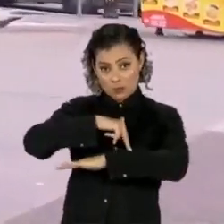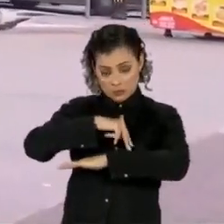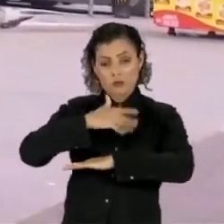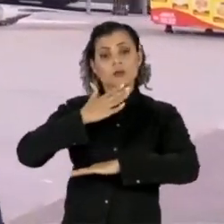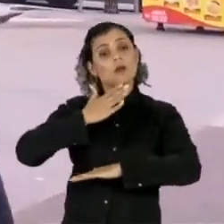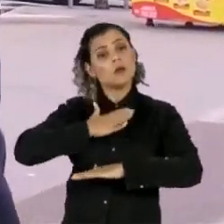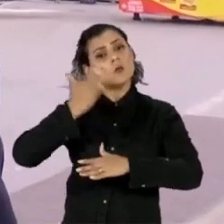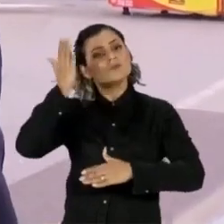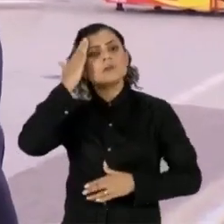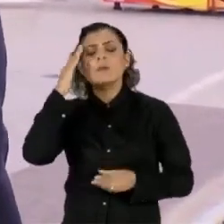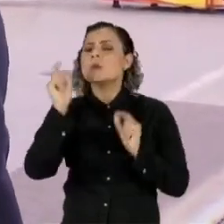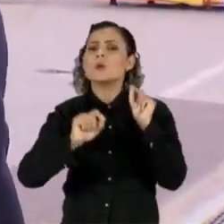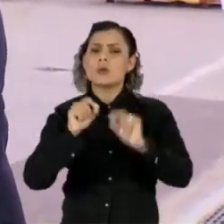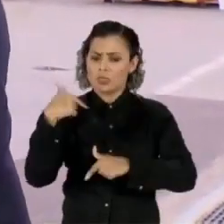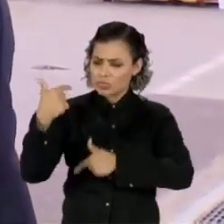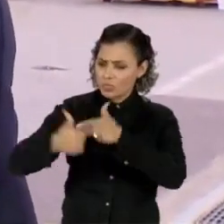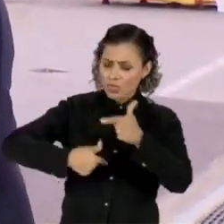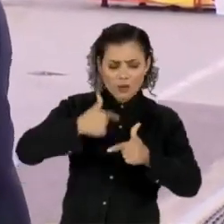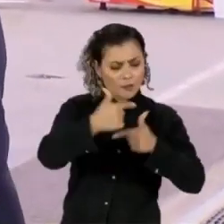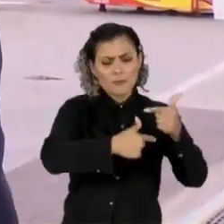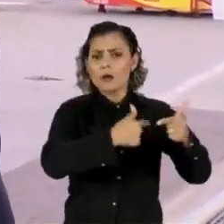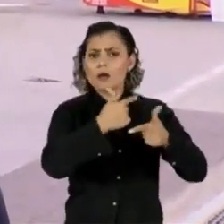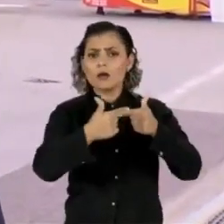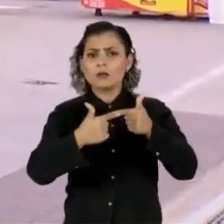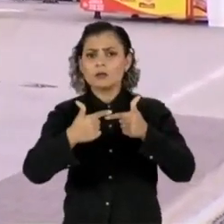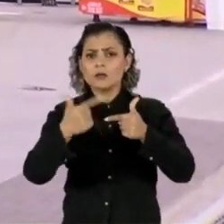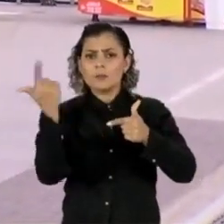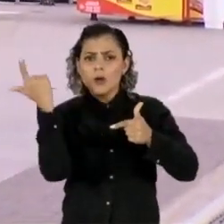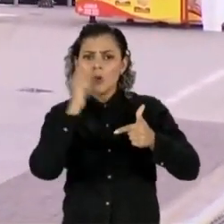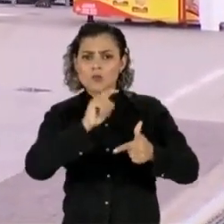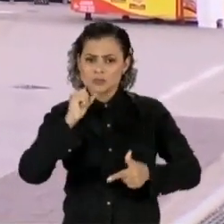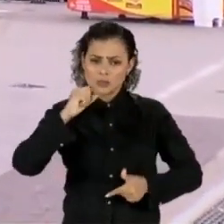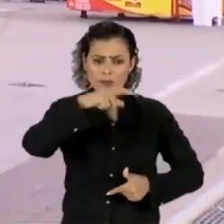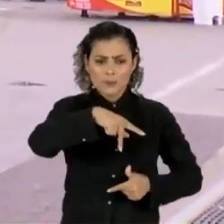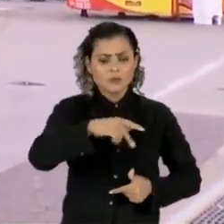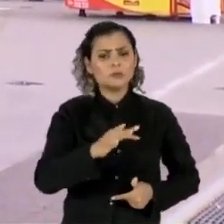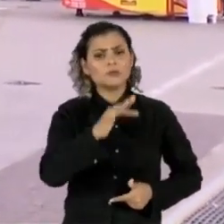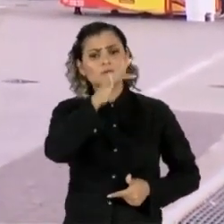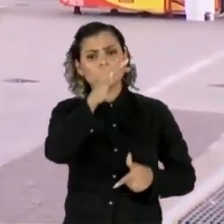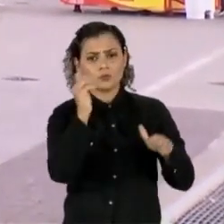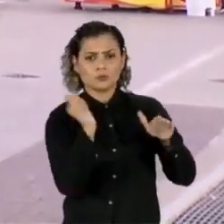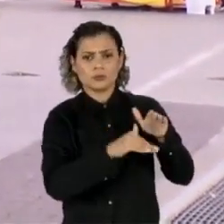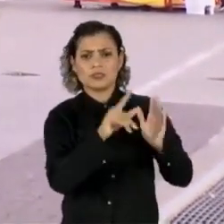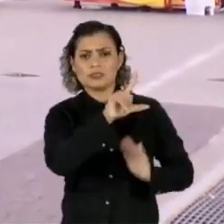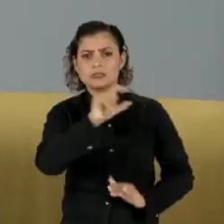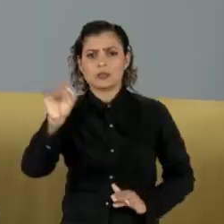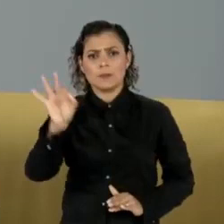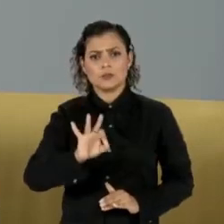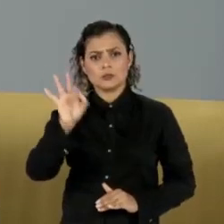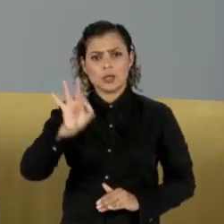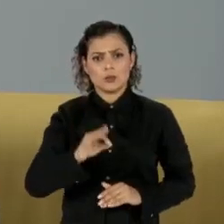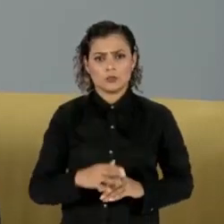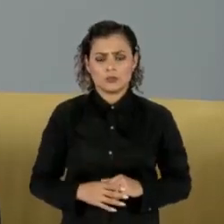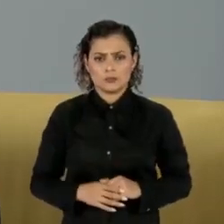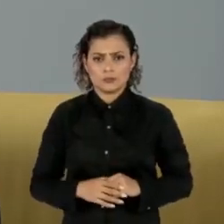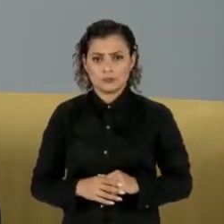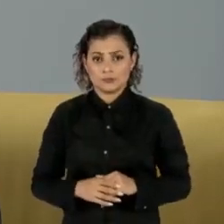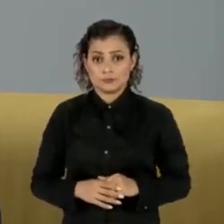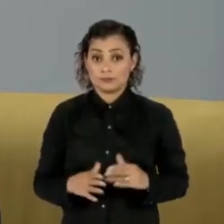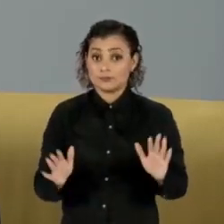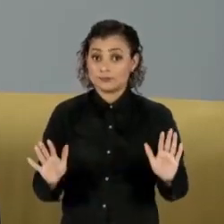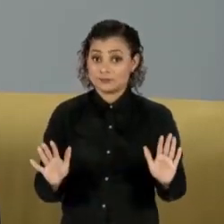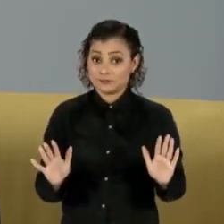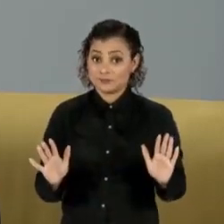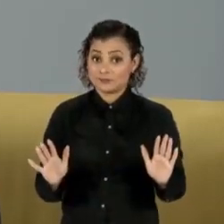saber como que o trabalhador faz para receber a sua aposentadoria integral. A pergunta dele é